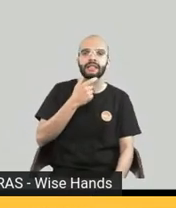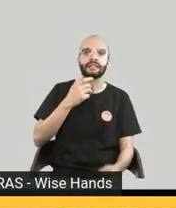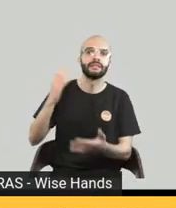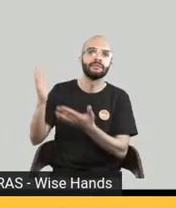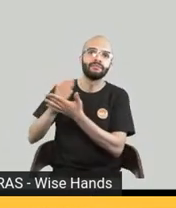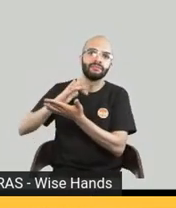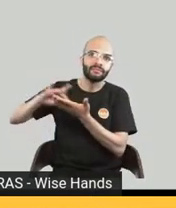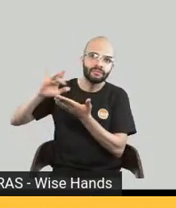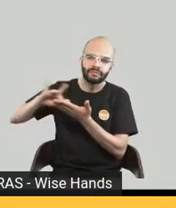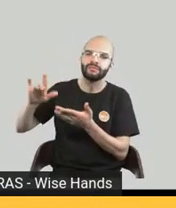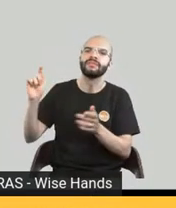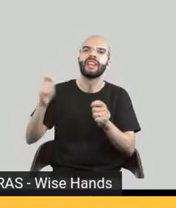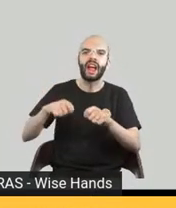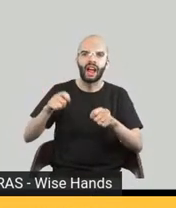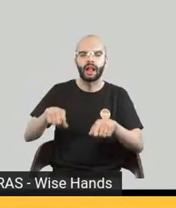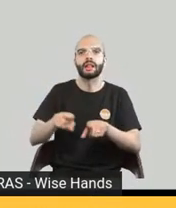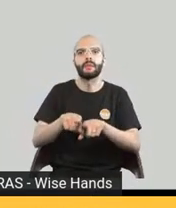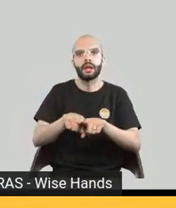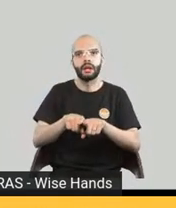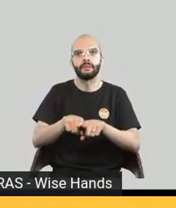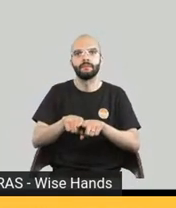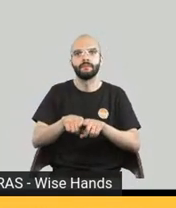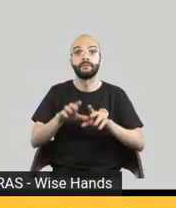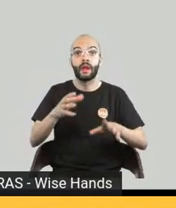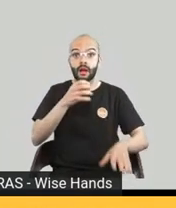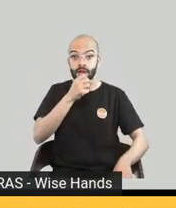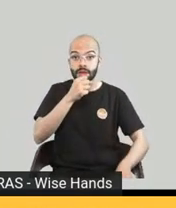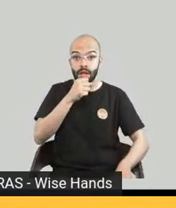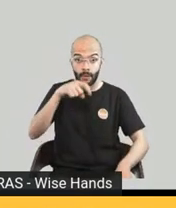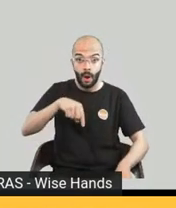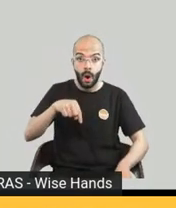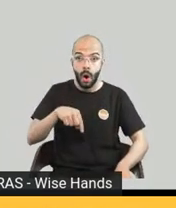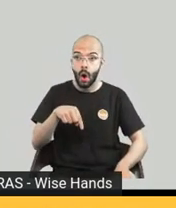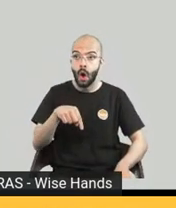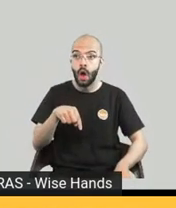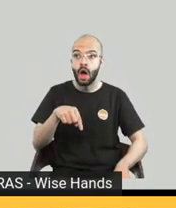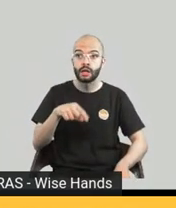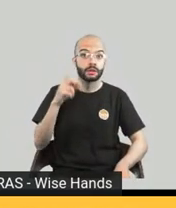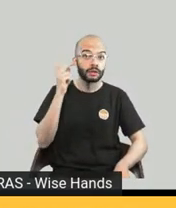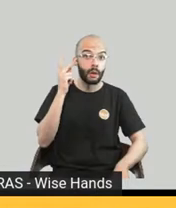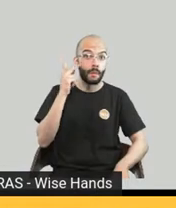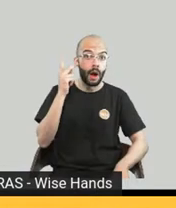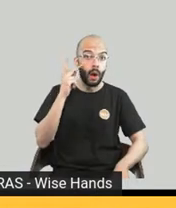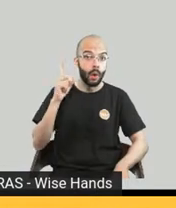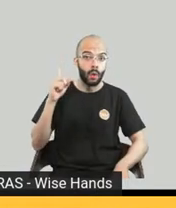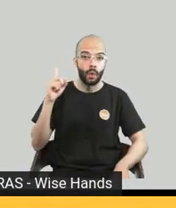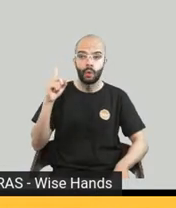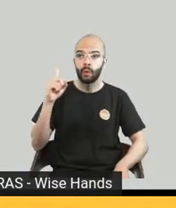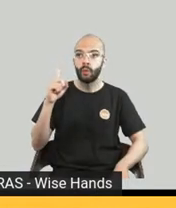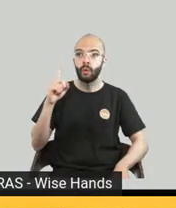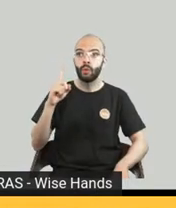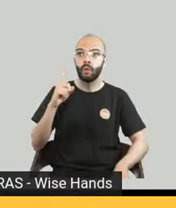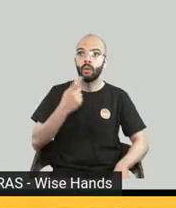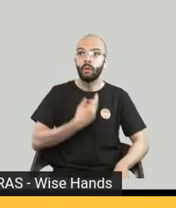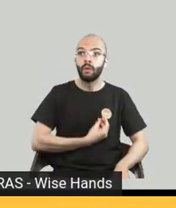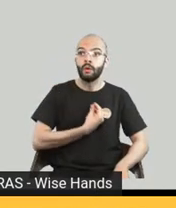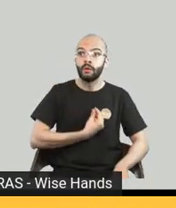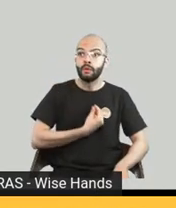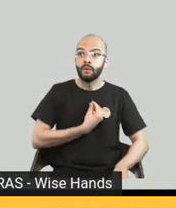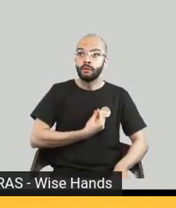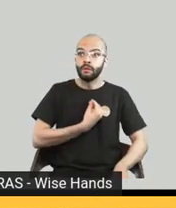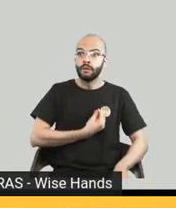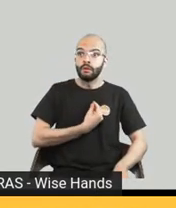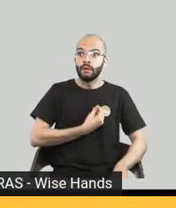eu esse sábado agora saiu na Folha de São Paulo uma matéria de Folha inteira de página inteira